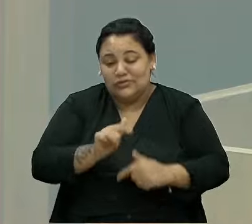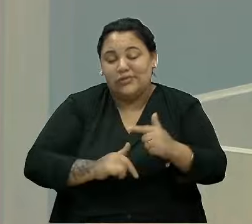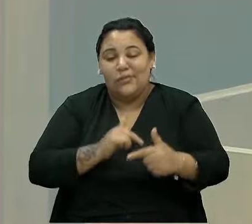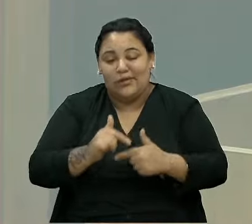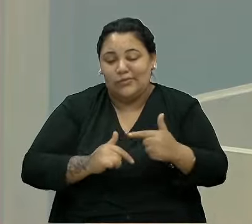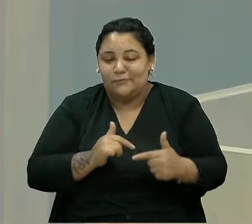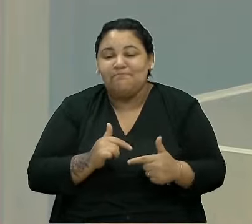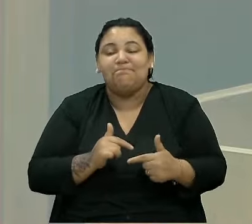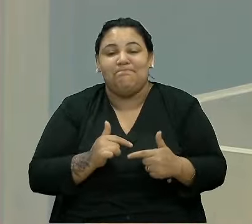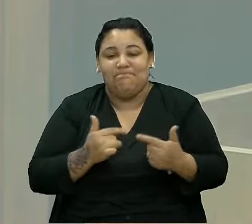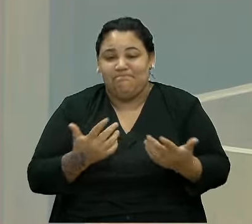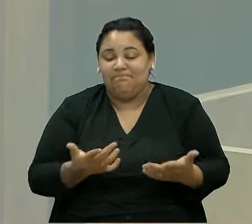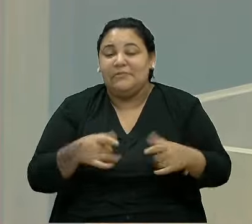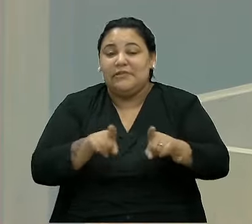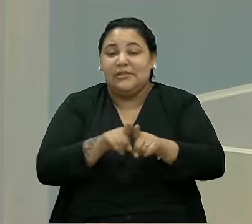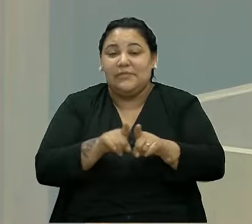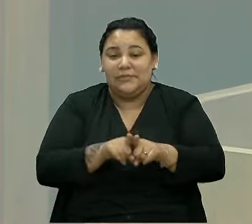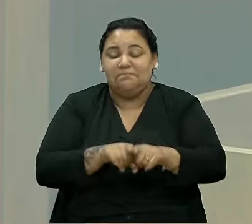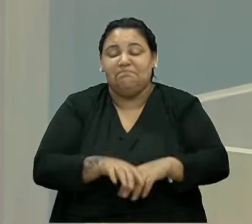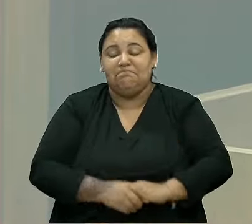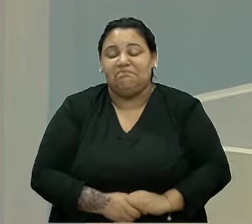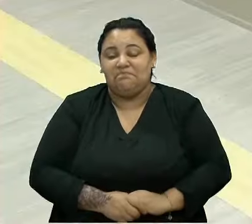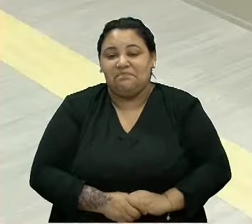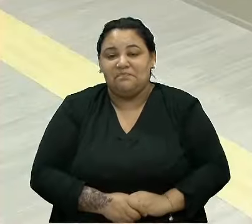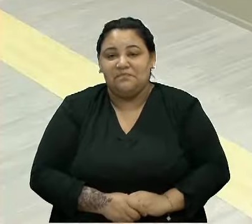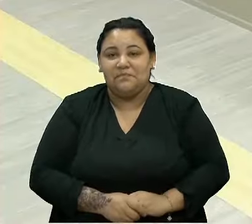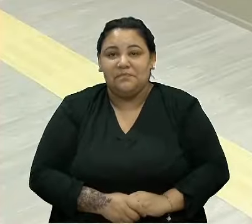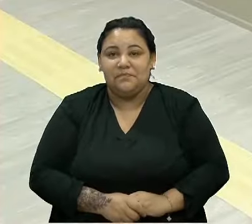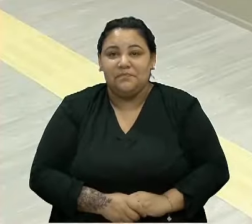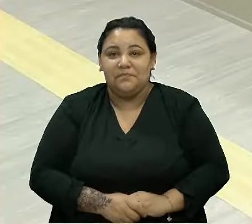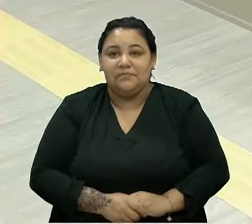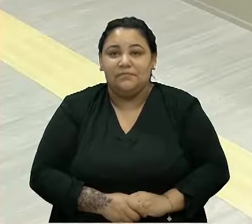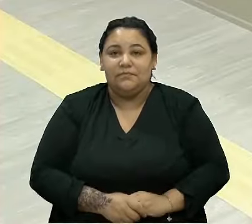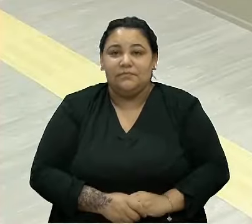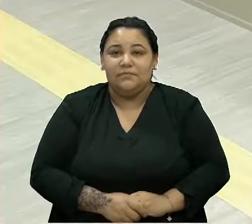trabalhadores e das trabalhadoras. Era isso. Obrigado, presidente. Obrigado, vereador Lucas.